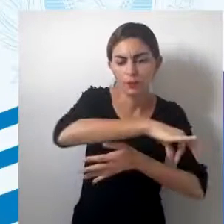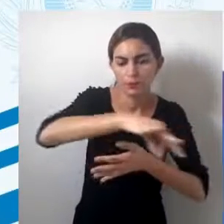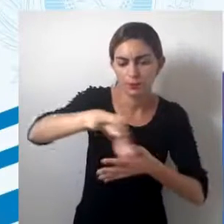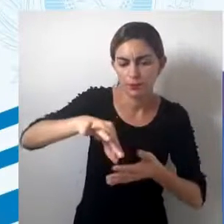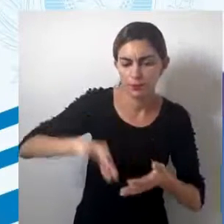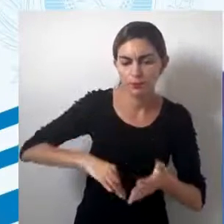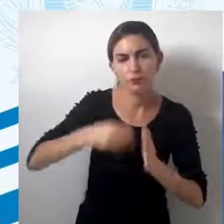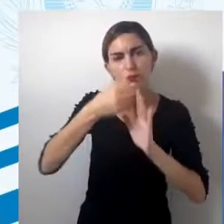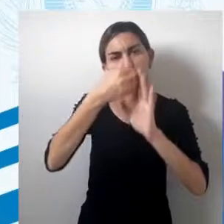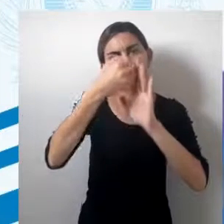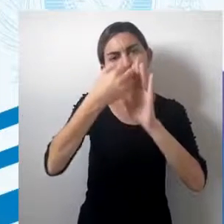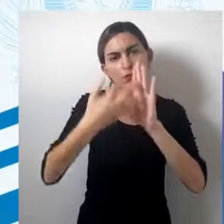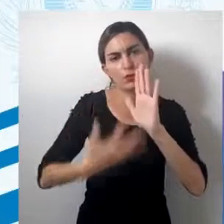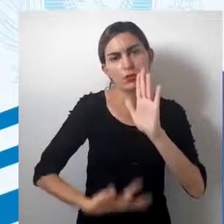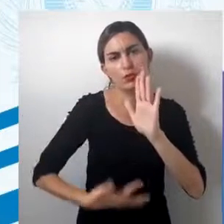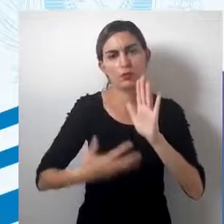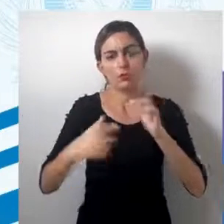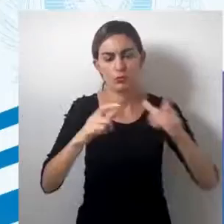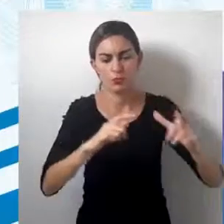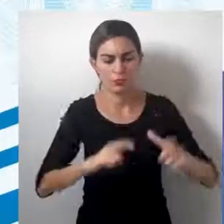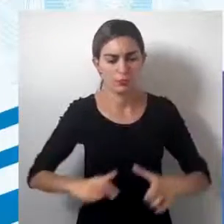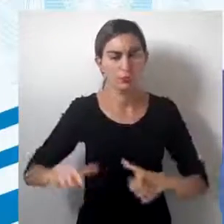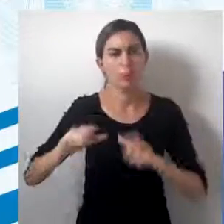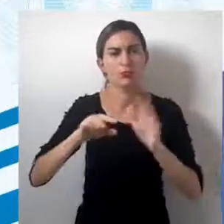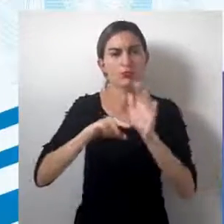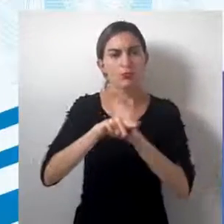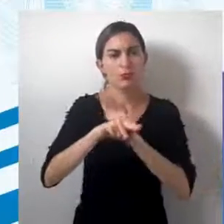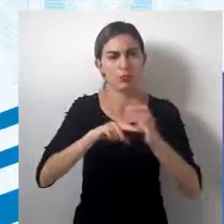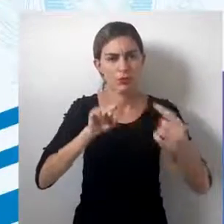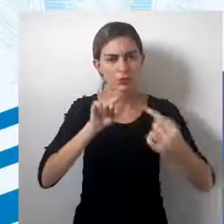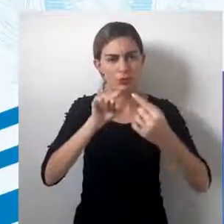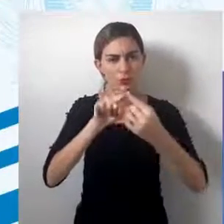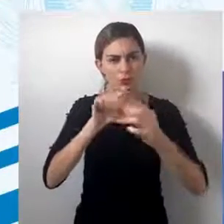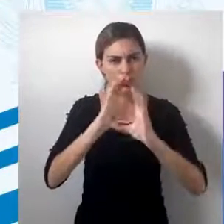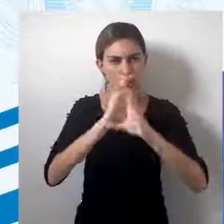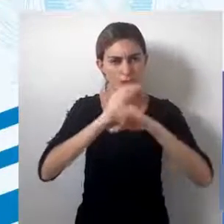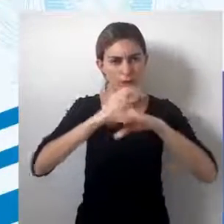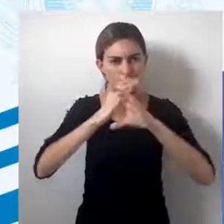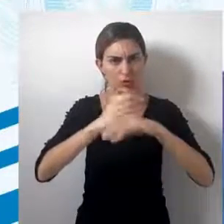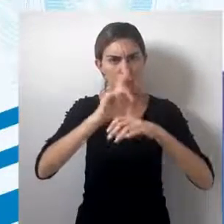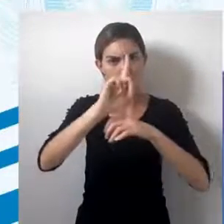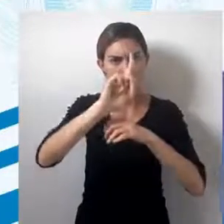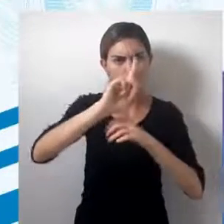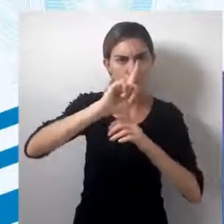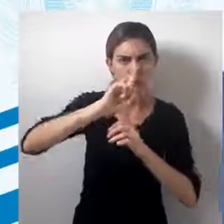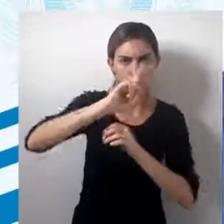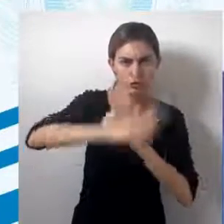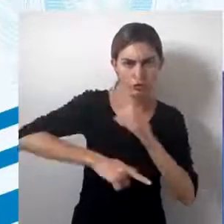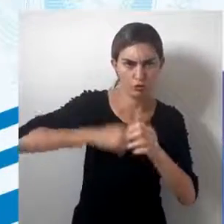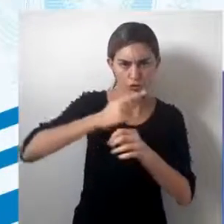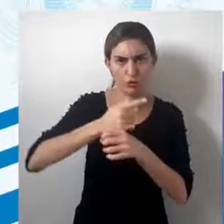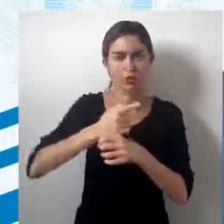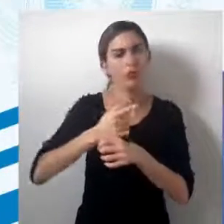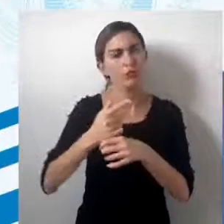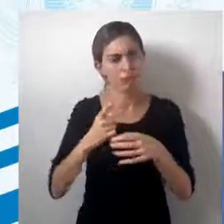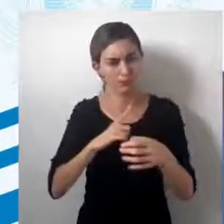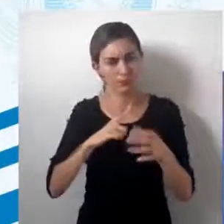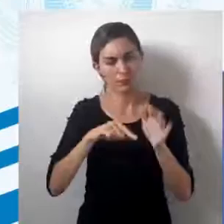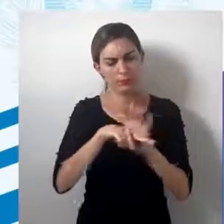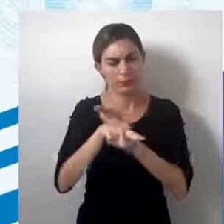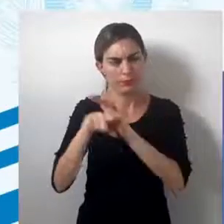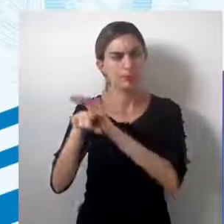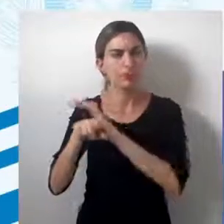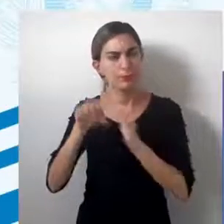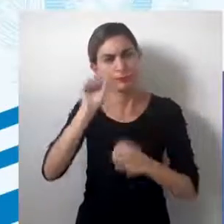descrever esse espaço, analisar ele. Tem alguma ligação com a ciência geográfica esse espaço, essa análise desse